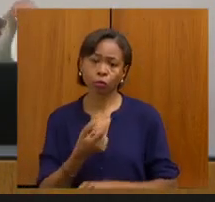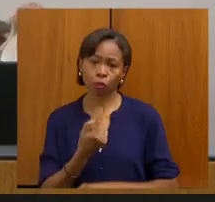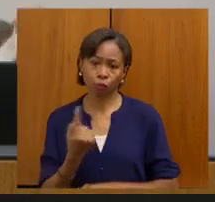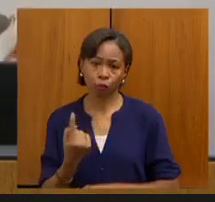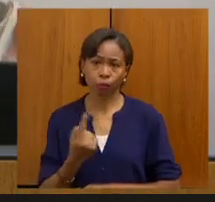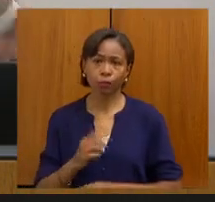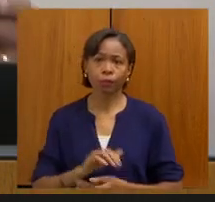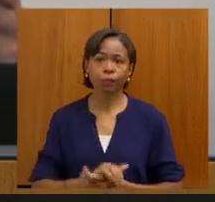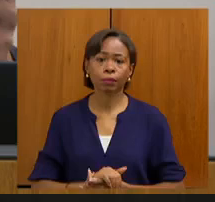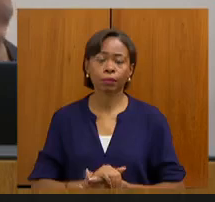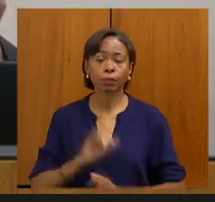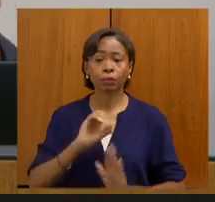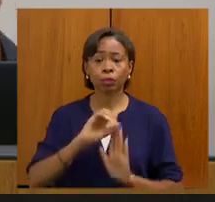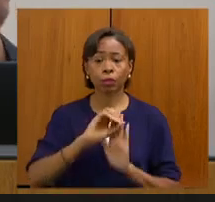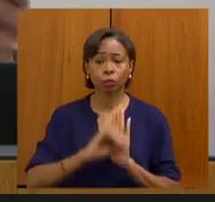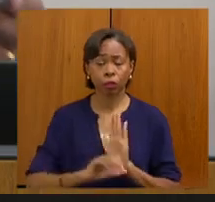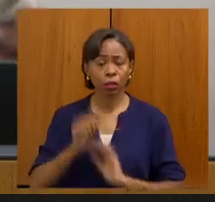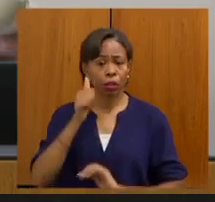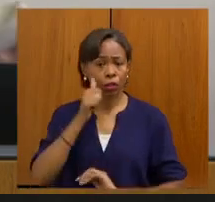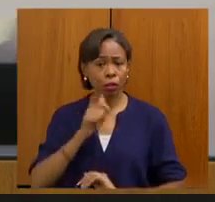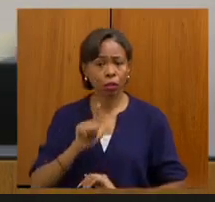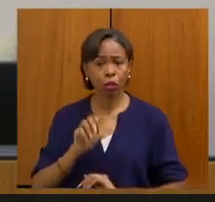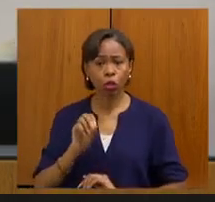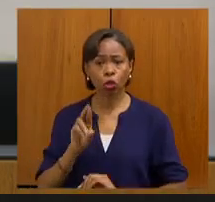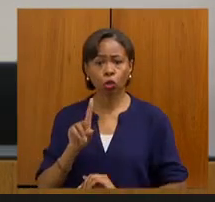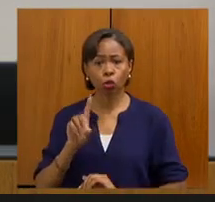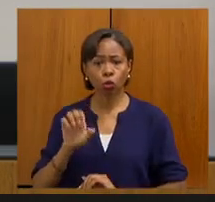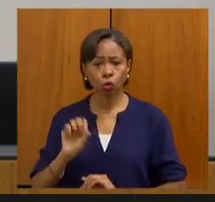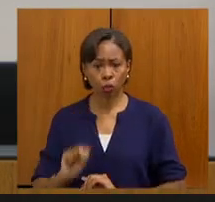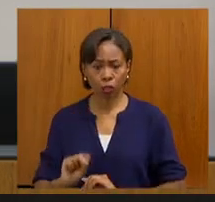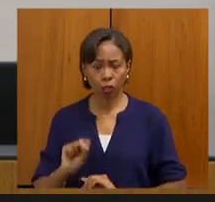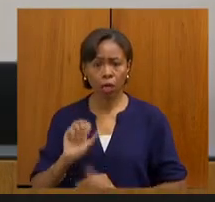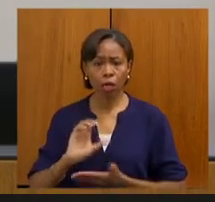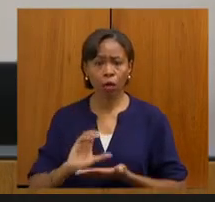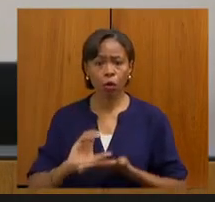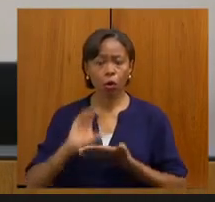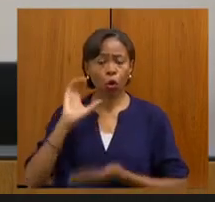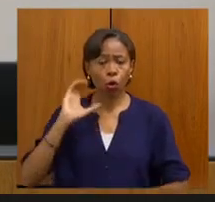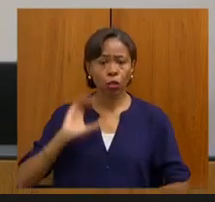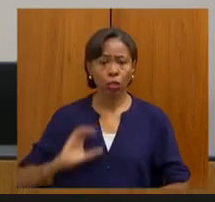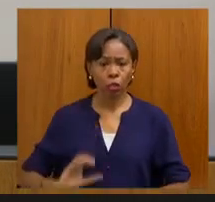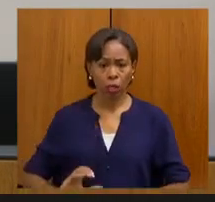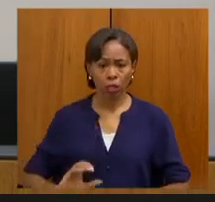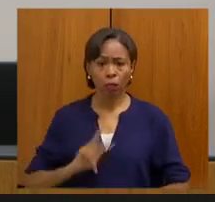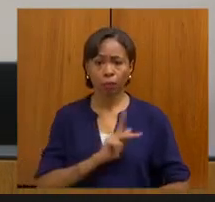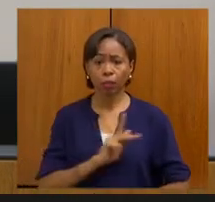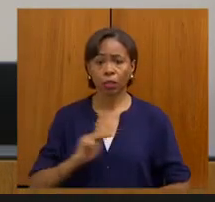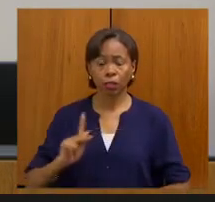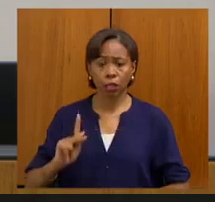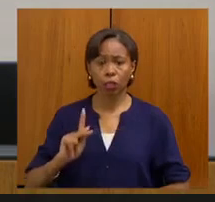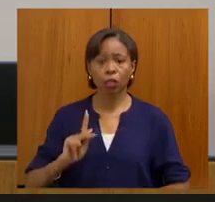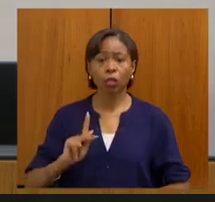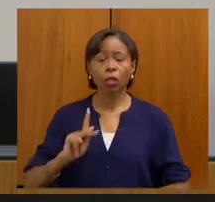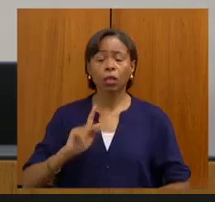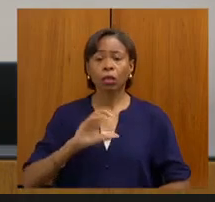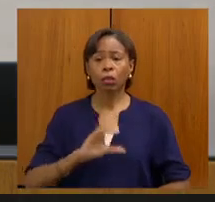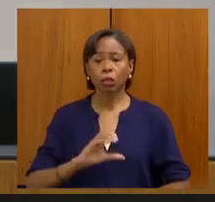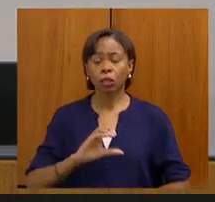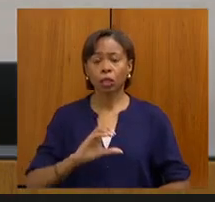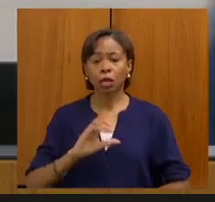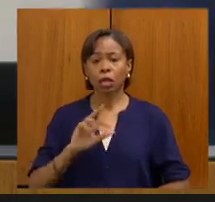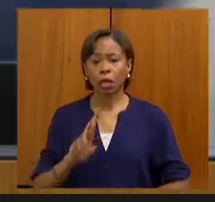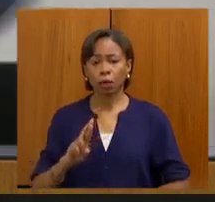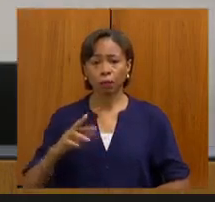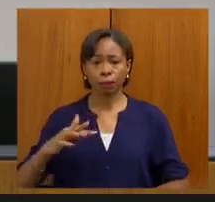Ofício da senhora Lourdes Machado, conselheira-presidente do Conselho Regional de Psicologia da Quarta Região,